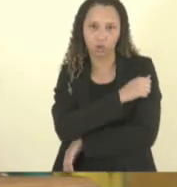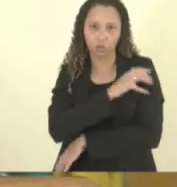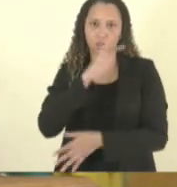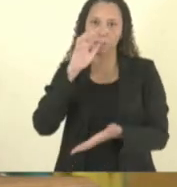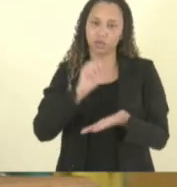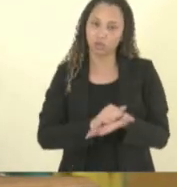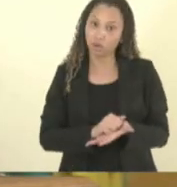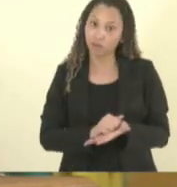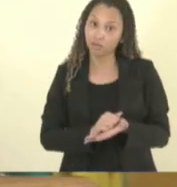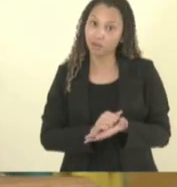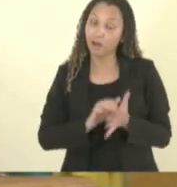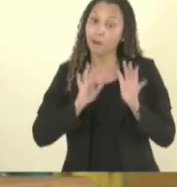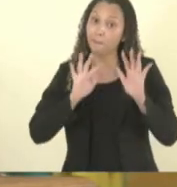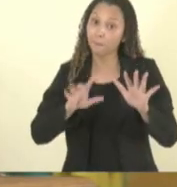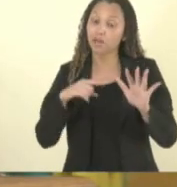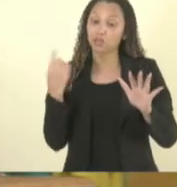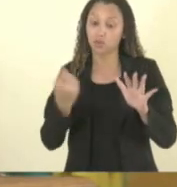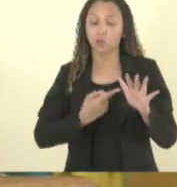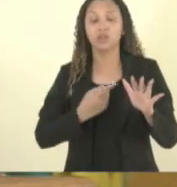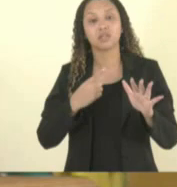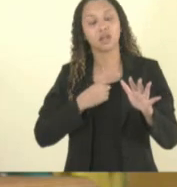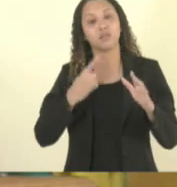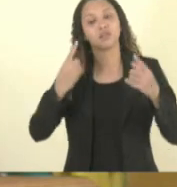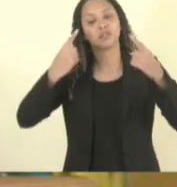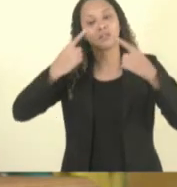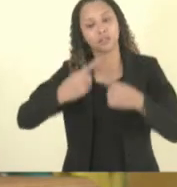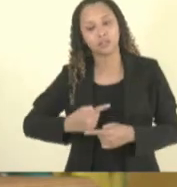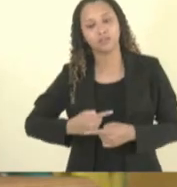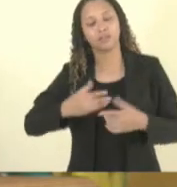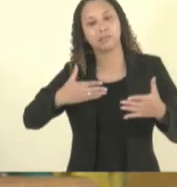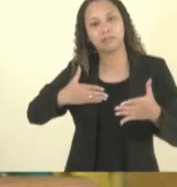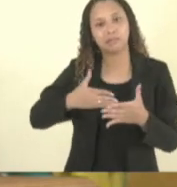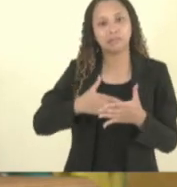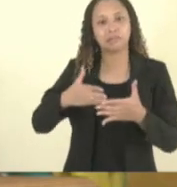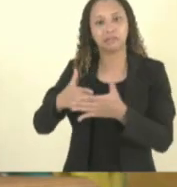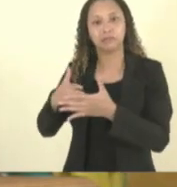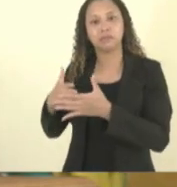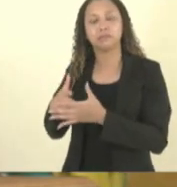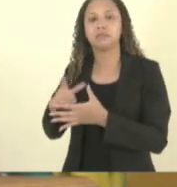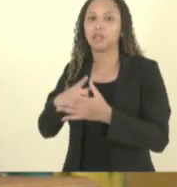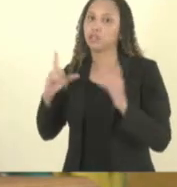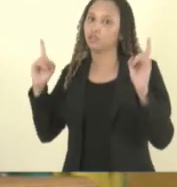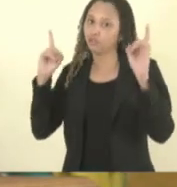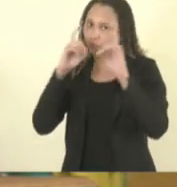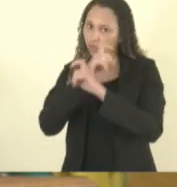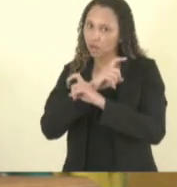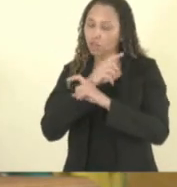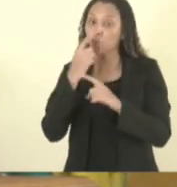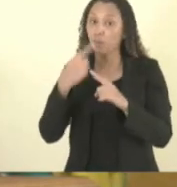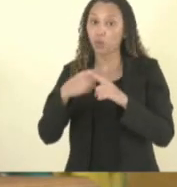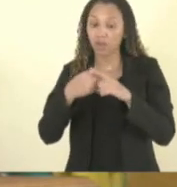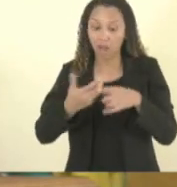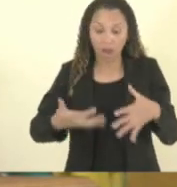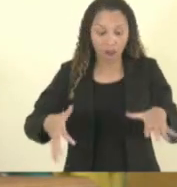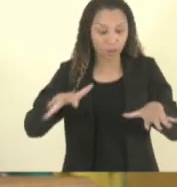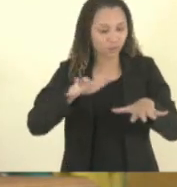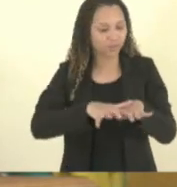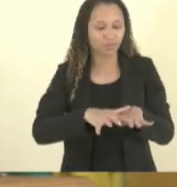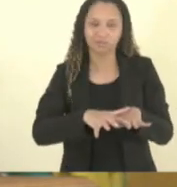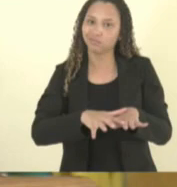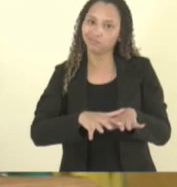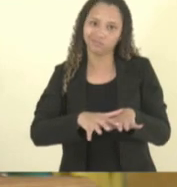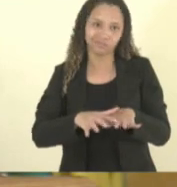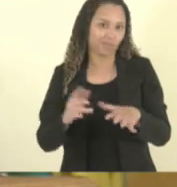mas nós também temos desafios e temos dificuldades porque a inclusão ela não é feita